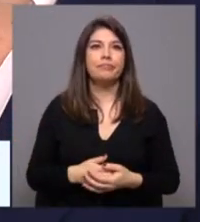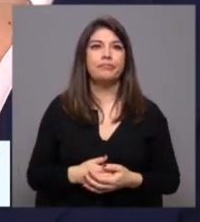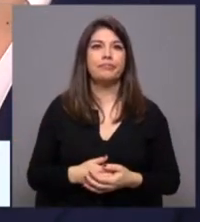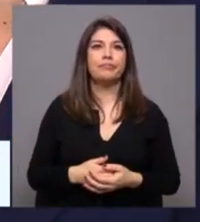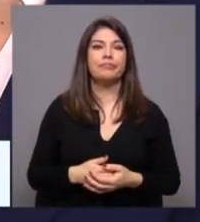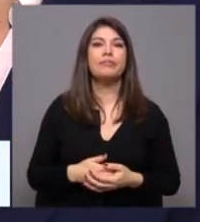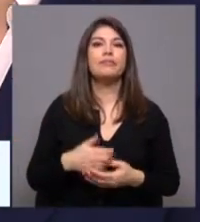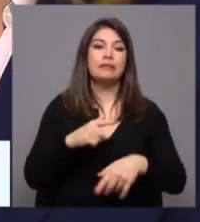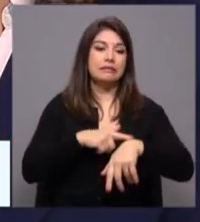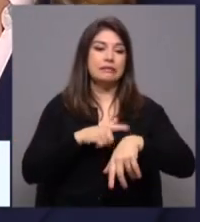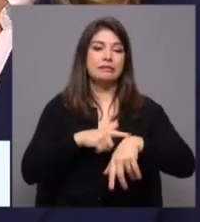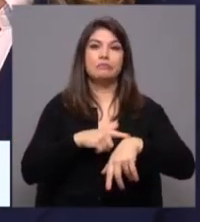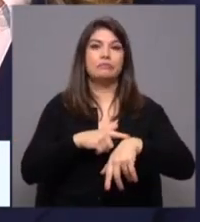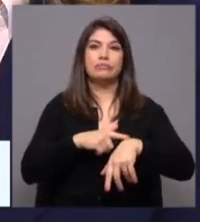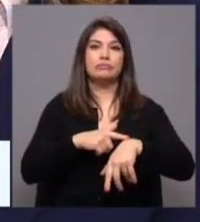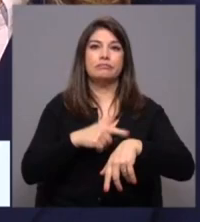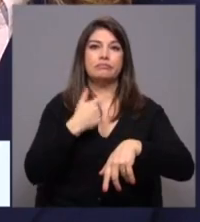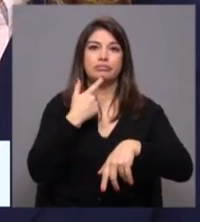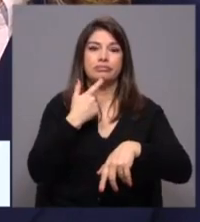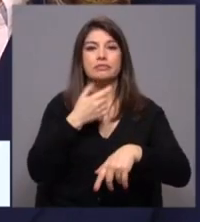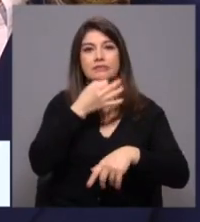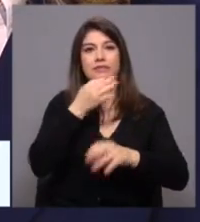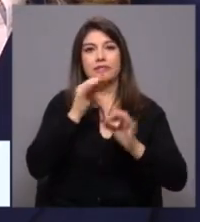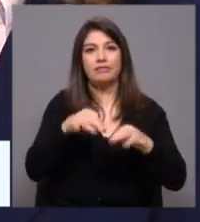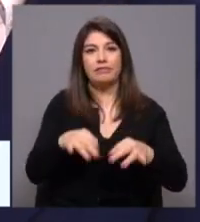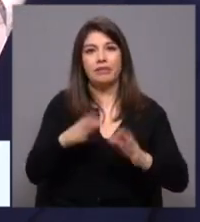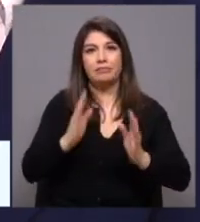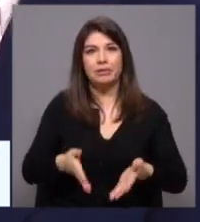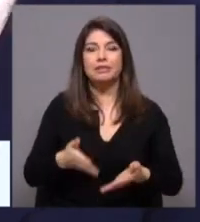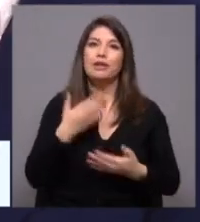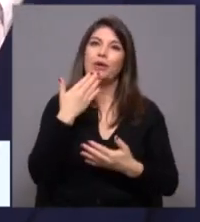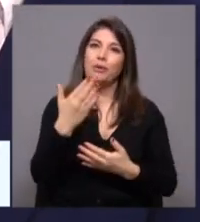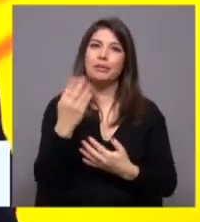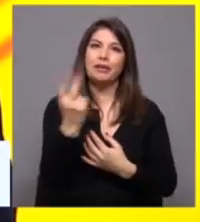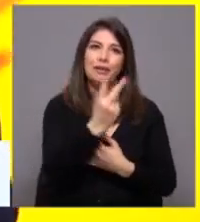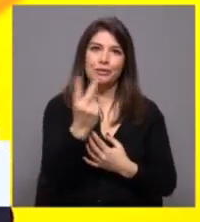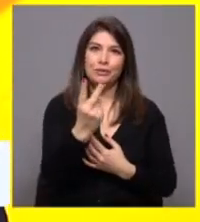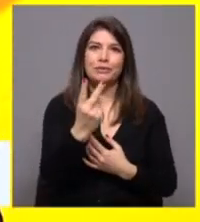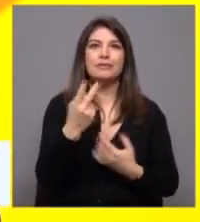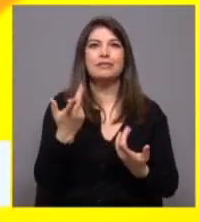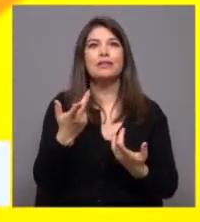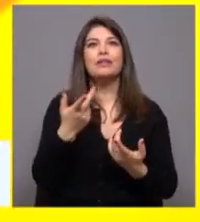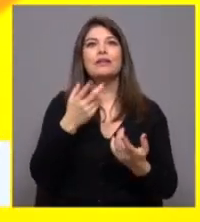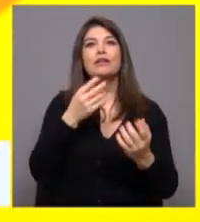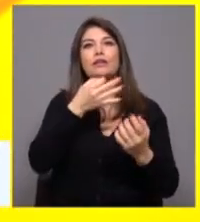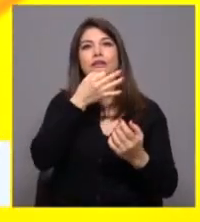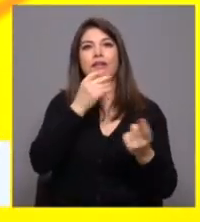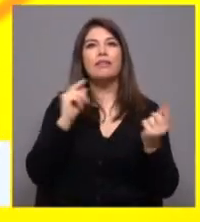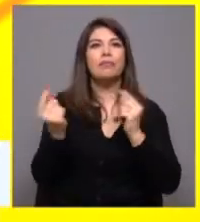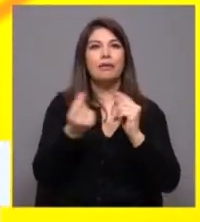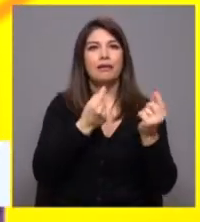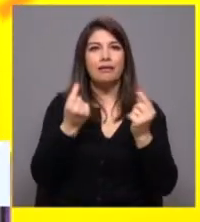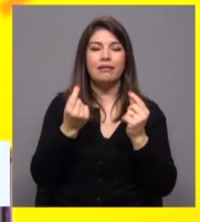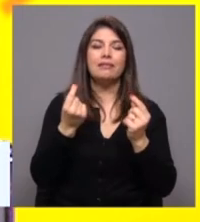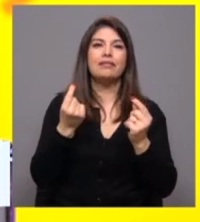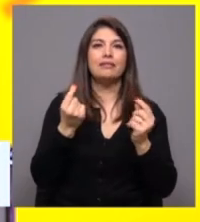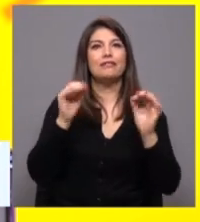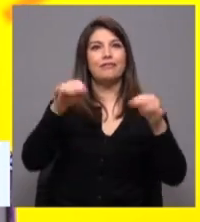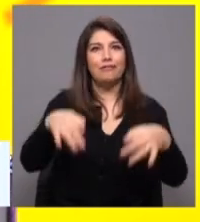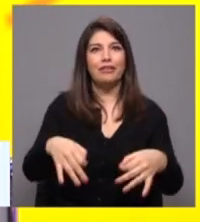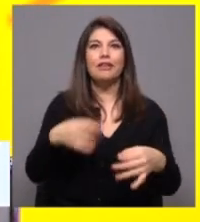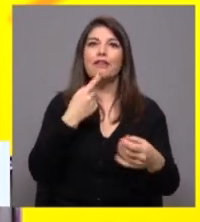minutos. Peço desculpa, mas tenho mesmo que terminar. Catarina Martins, obrigado. António Costa também. Chegámos assim ao fim de mais um debate de Legislativas 22.